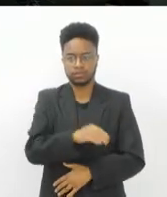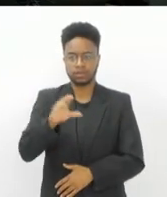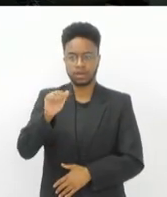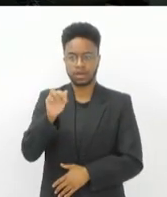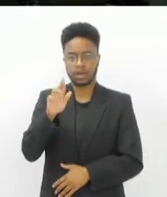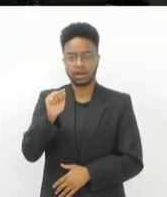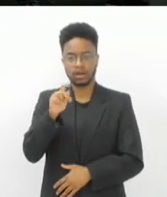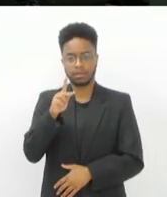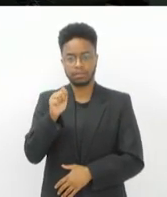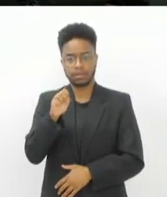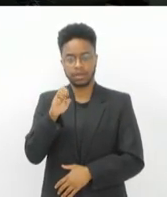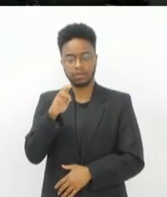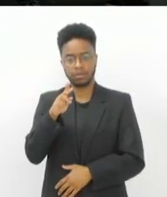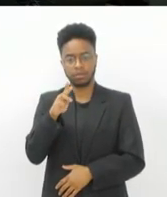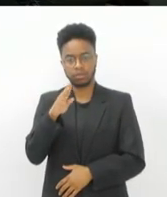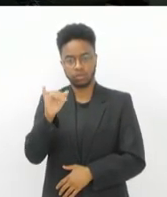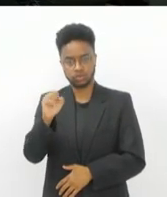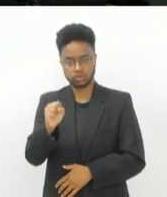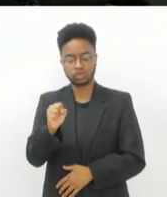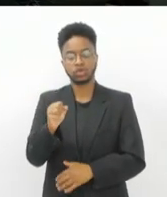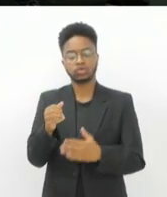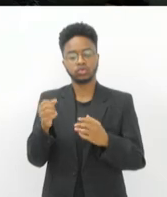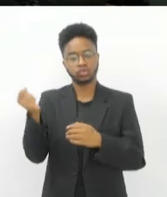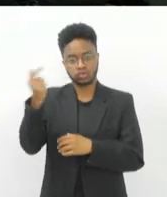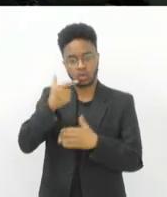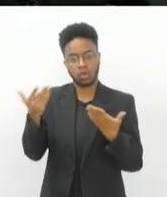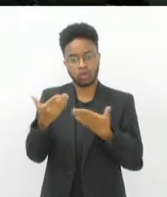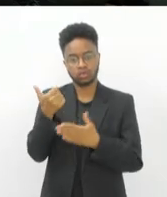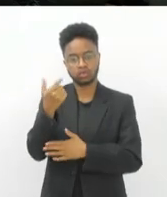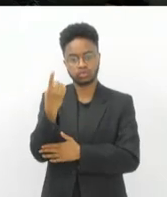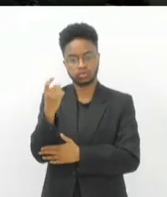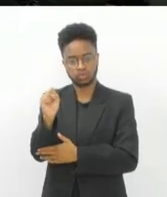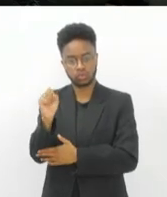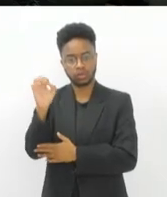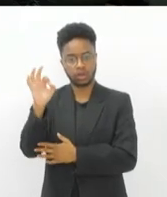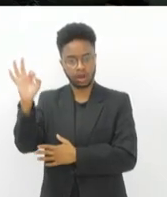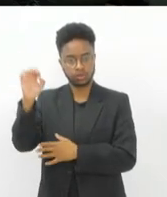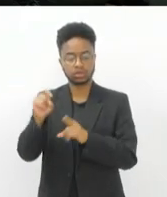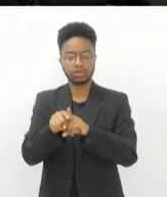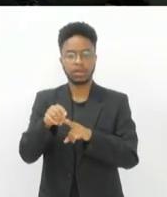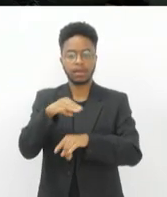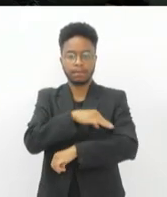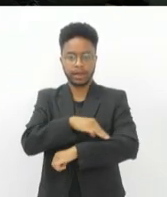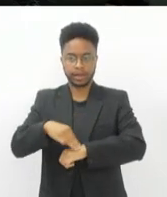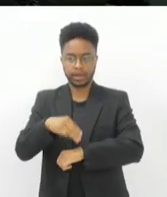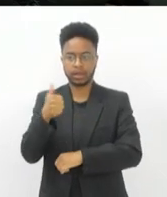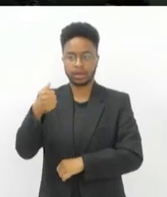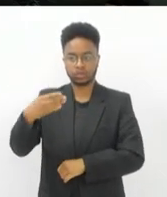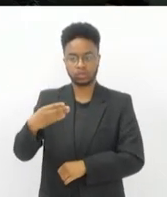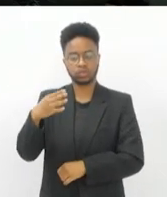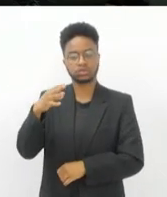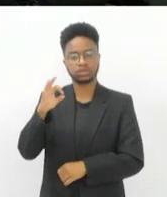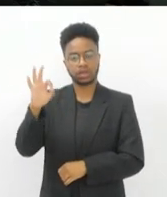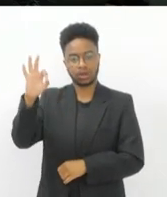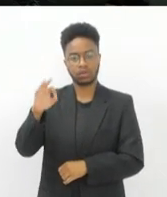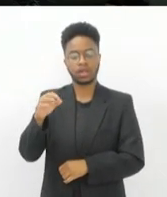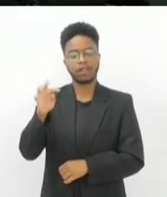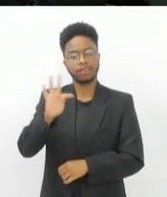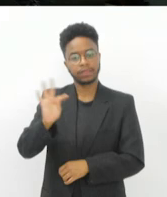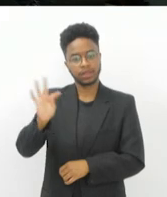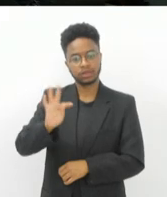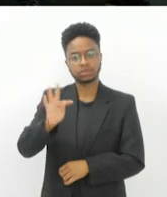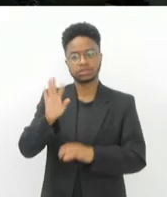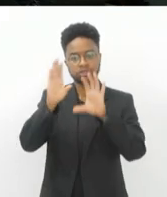Carapê Bus está com sol, 18 graus nesse momento. Macaé também com sol, 14 graus. Teresópolis, céu azul,